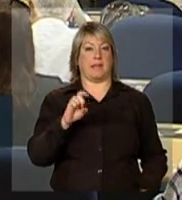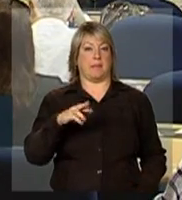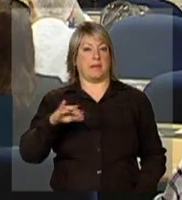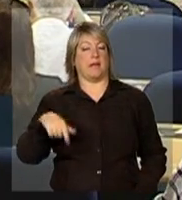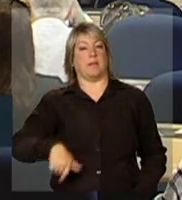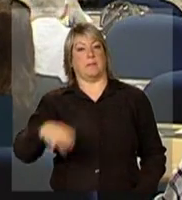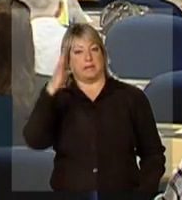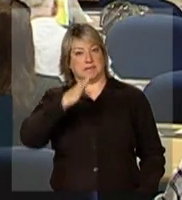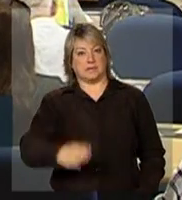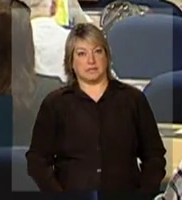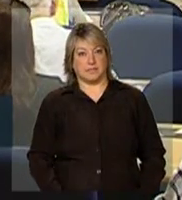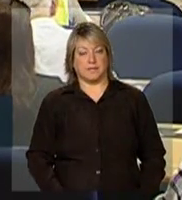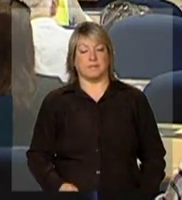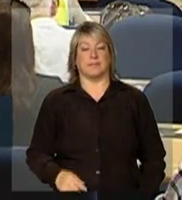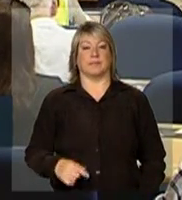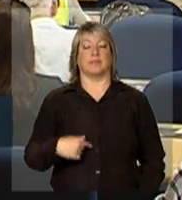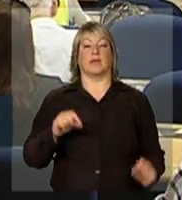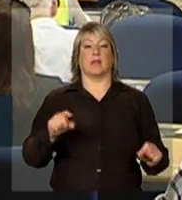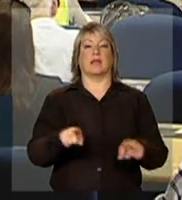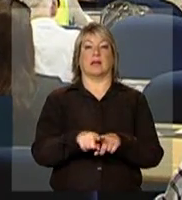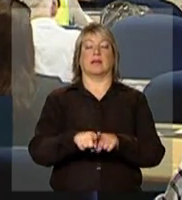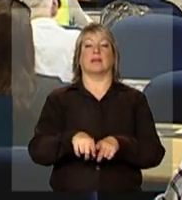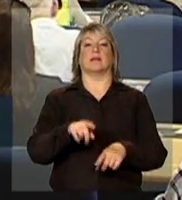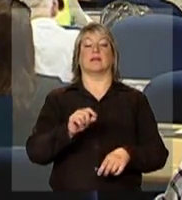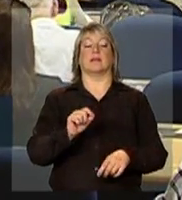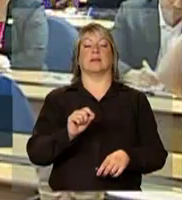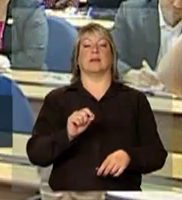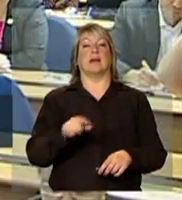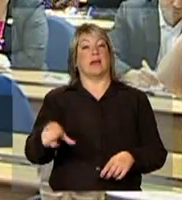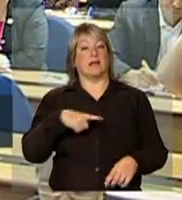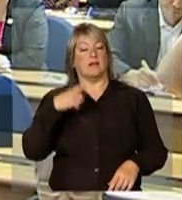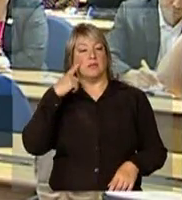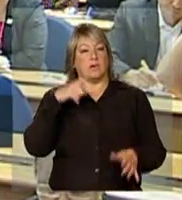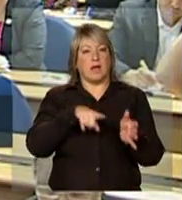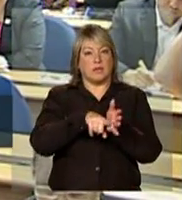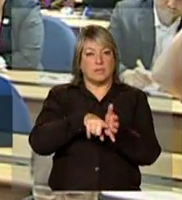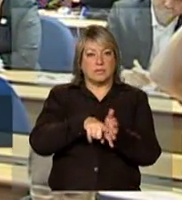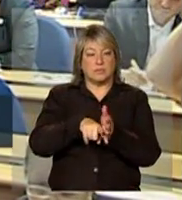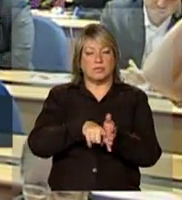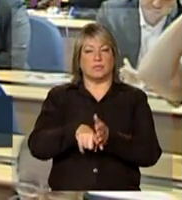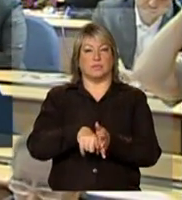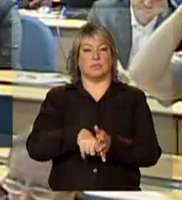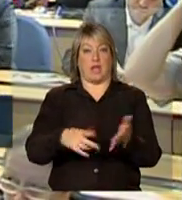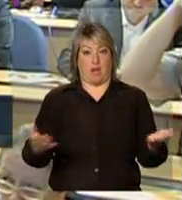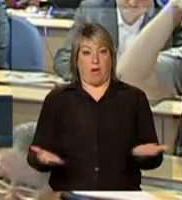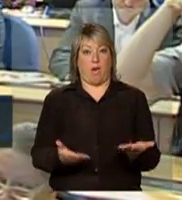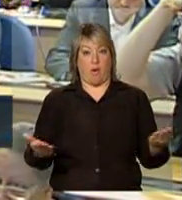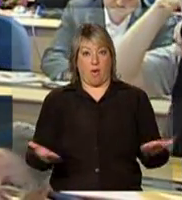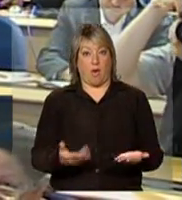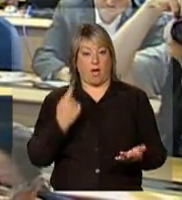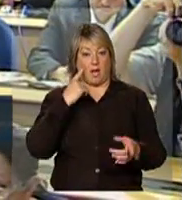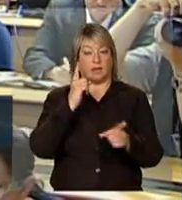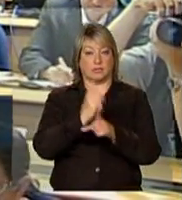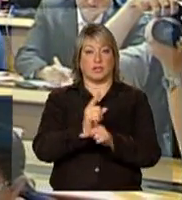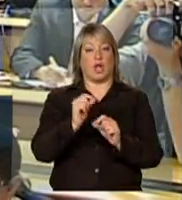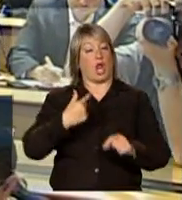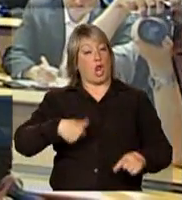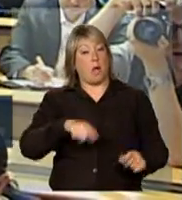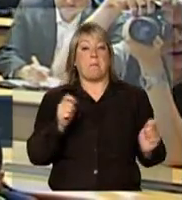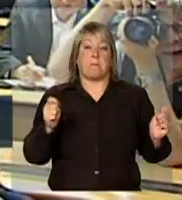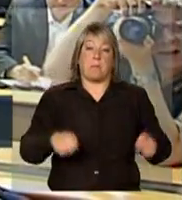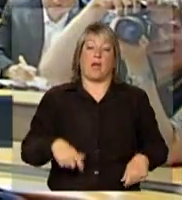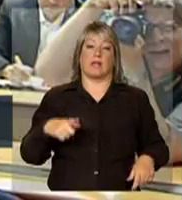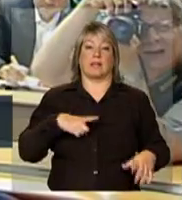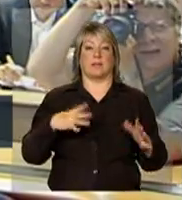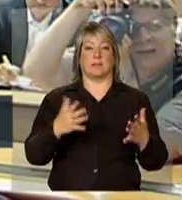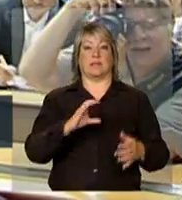estimativa também feita pela Unais. Então, a estimativa atual é que a gente pode ter cerca de 0